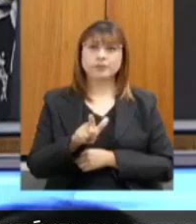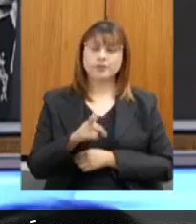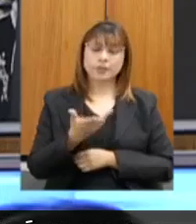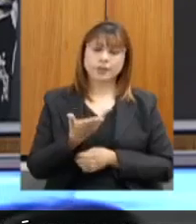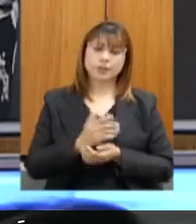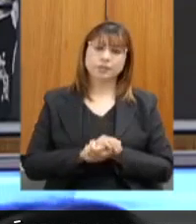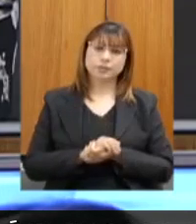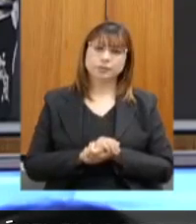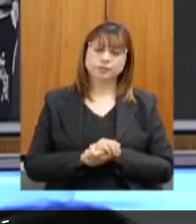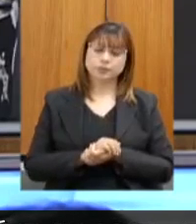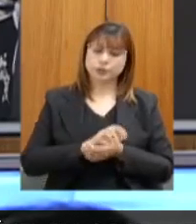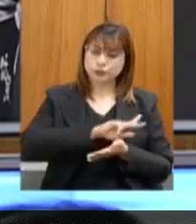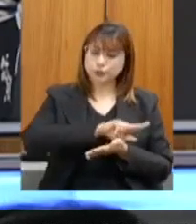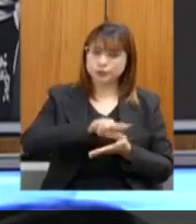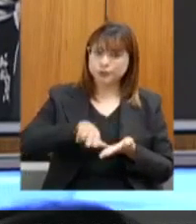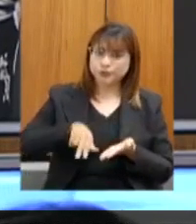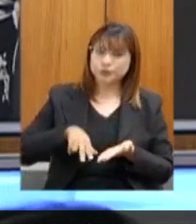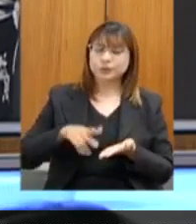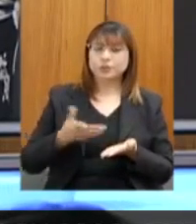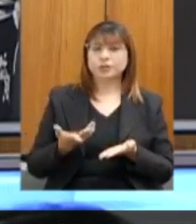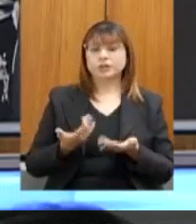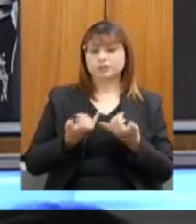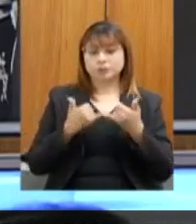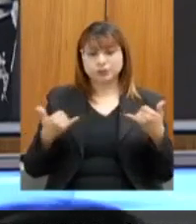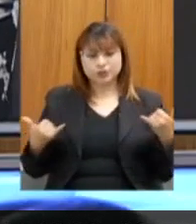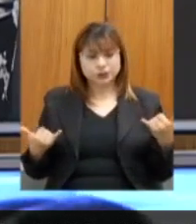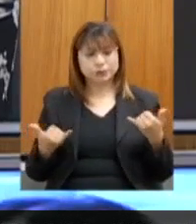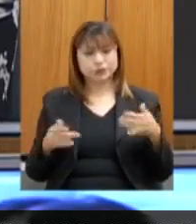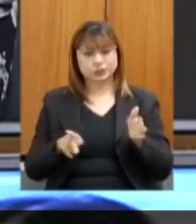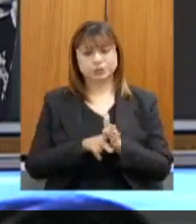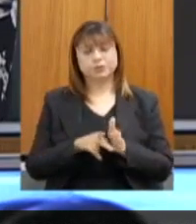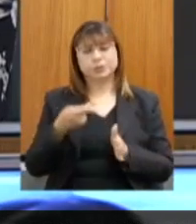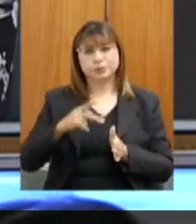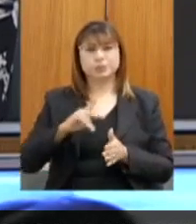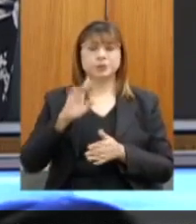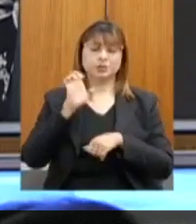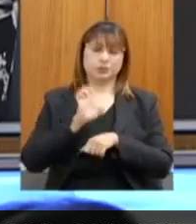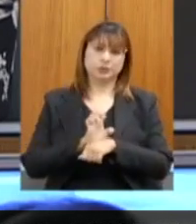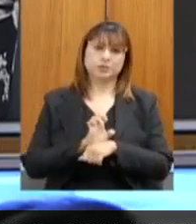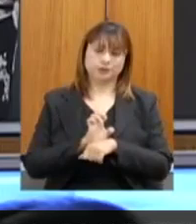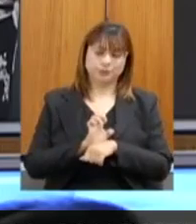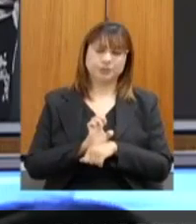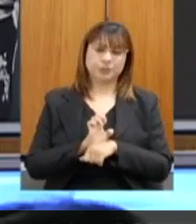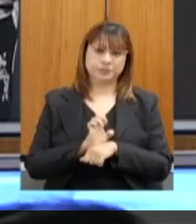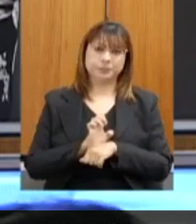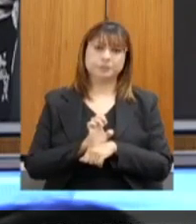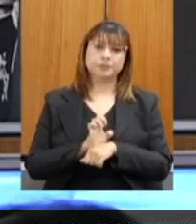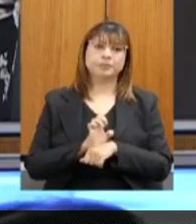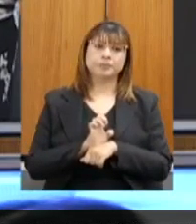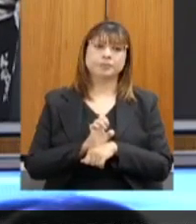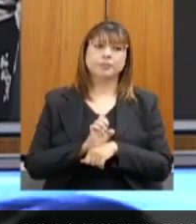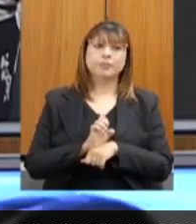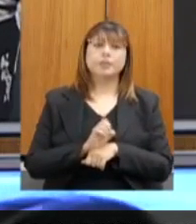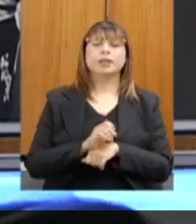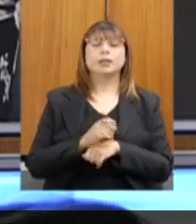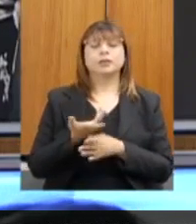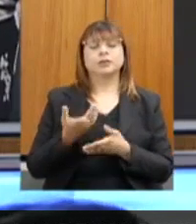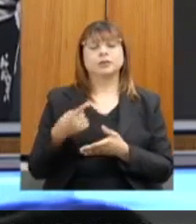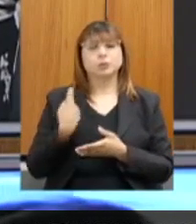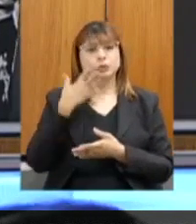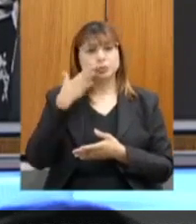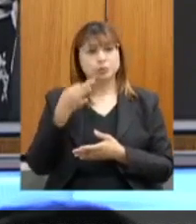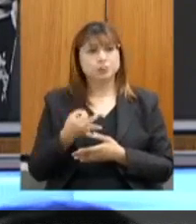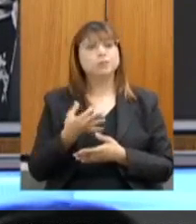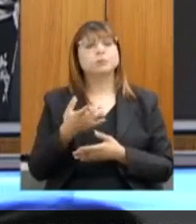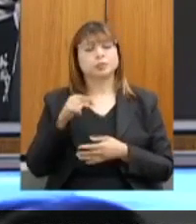relação à diversificação da nossa matriz energética. E isso está absolutamente alinhado ao entendimento e às